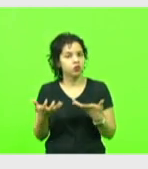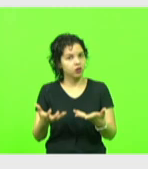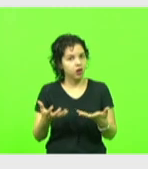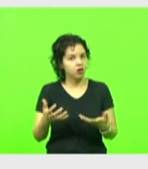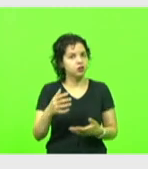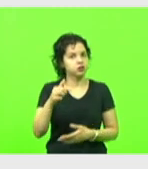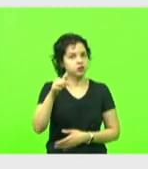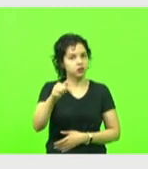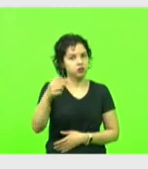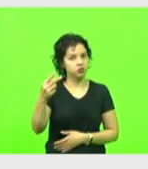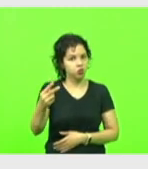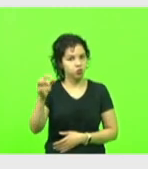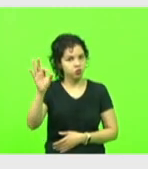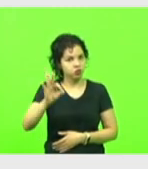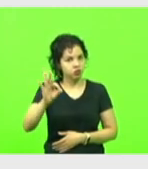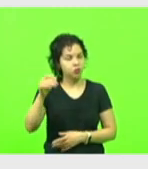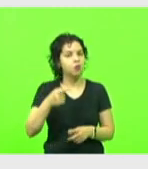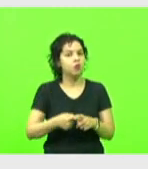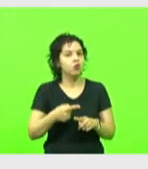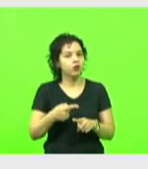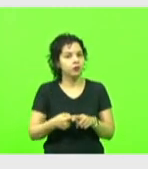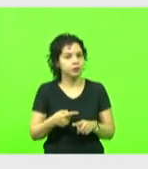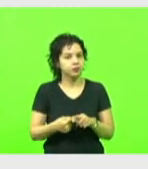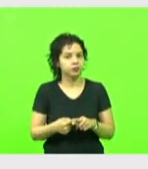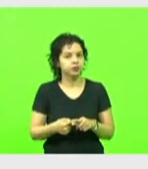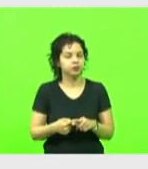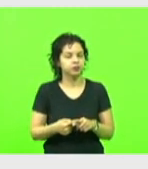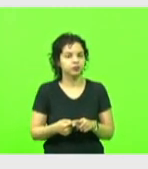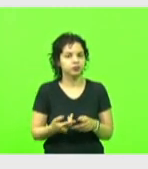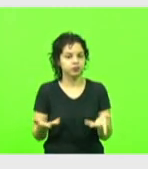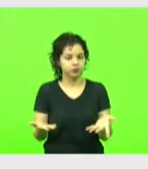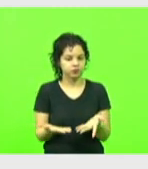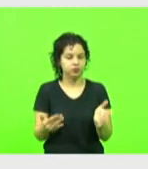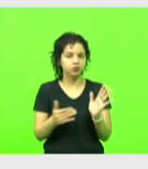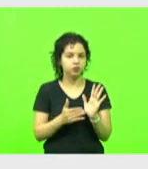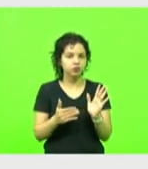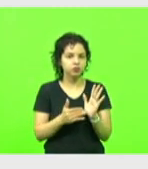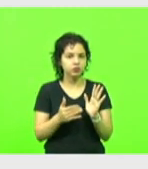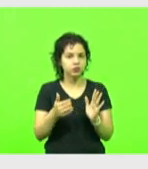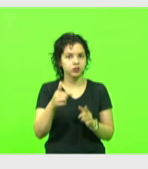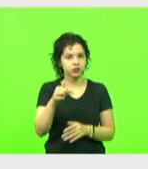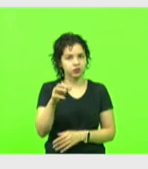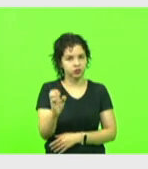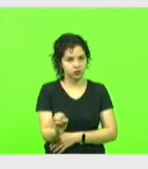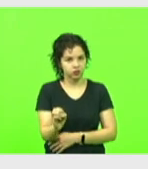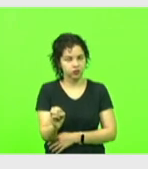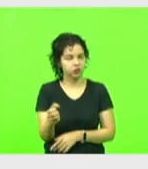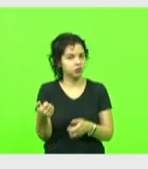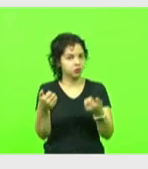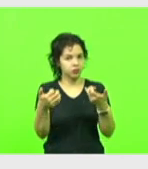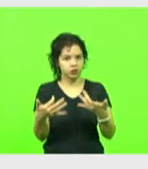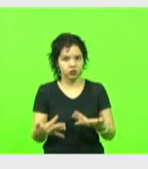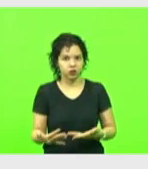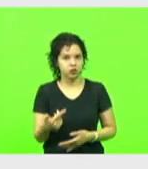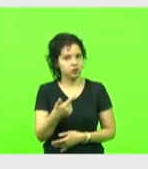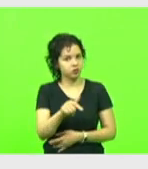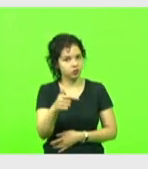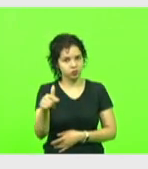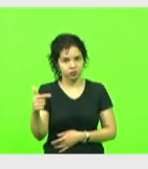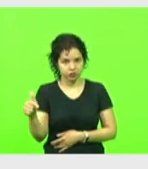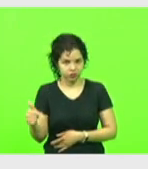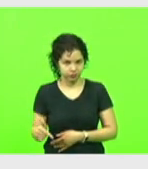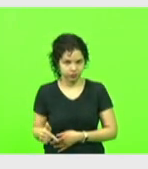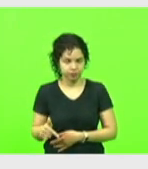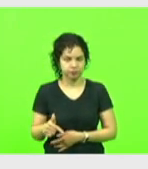Por que quer ficar em 72, se agora o mínimo é 70? Não tem explicação nenhuma para isso.